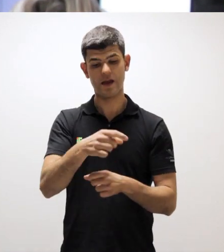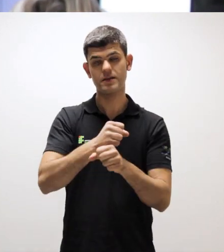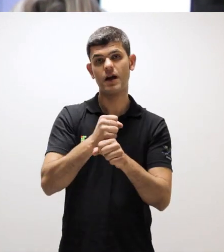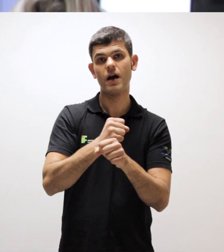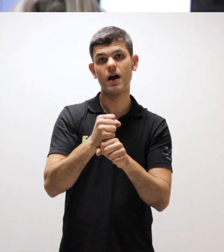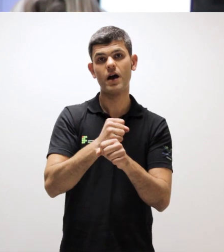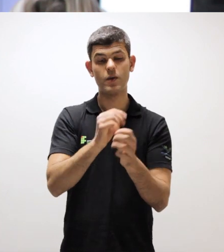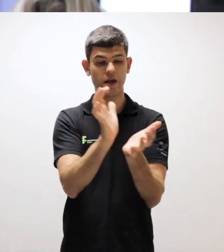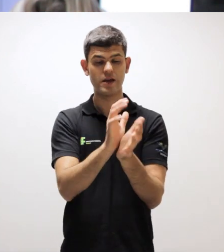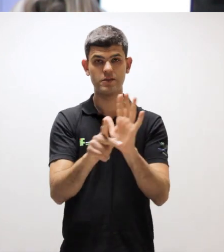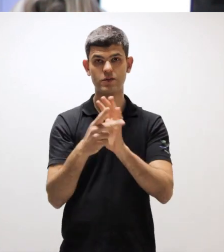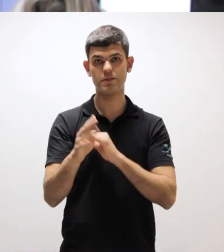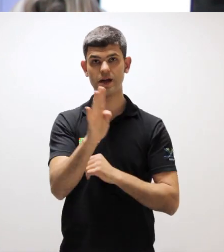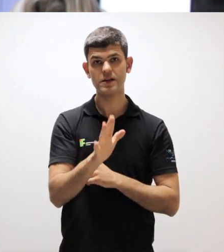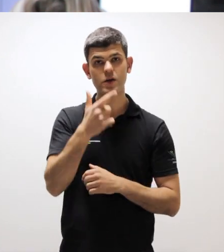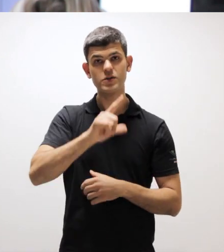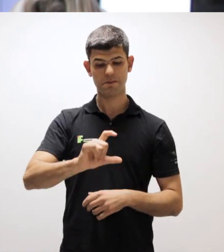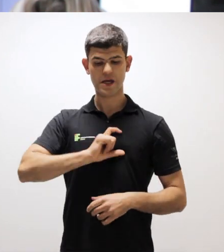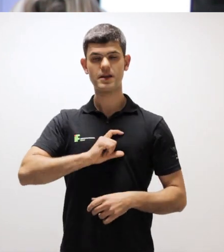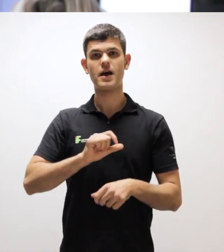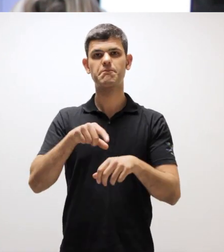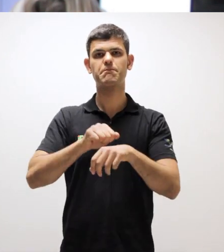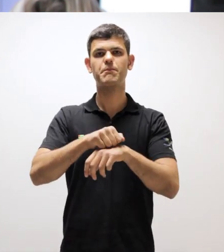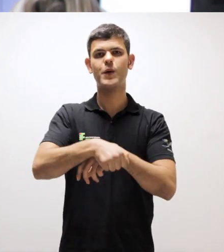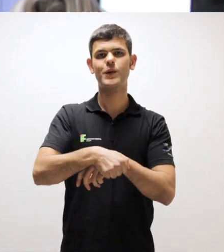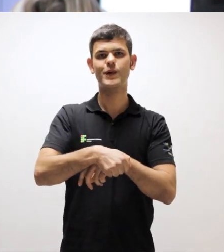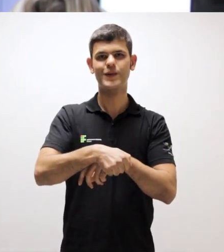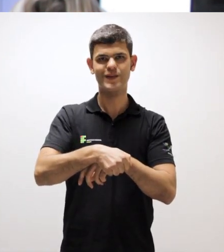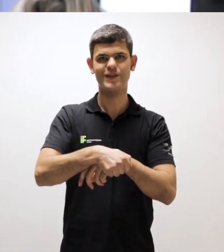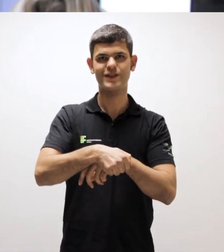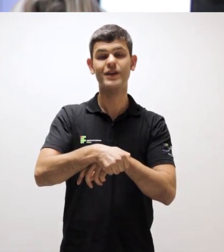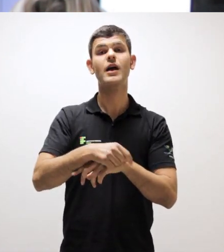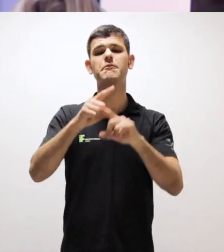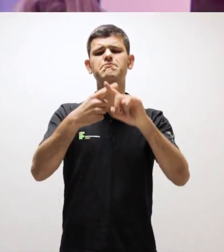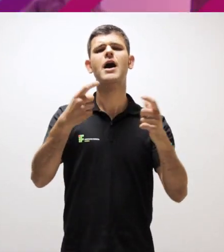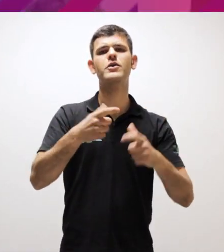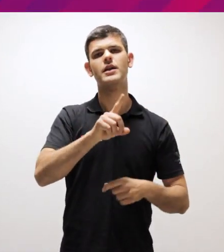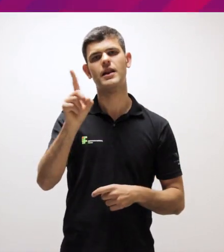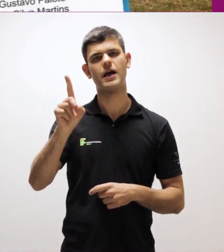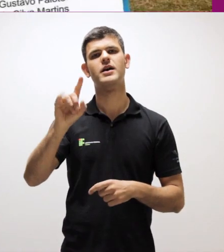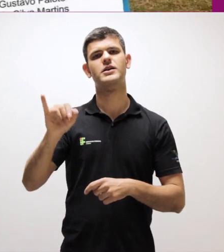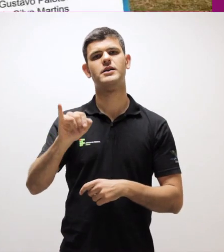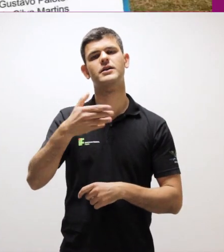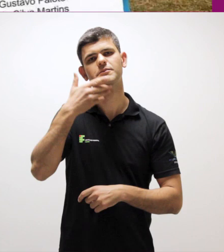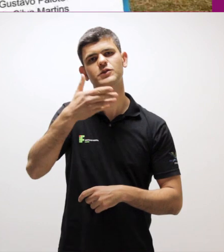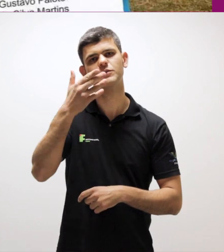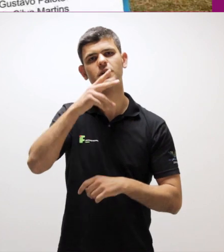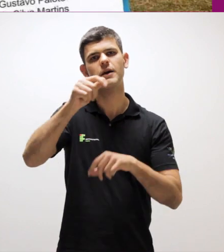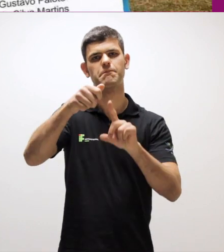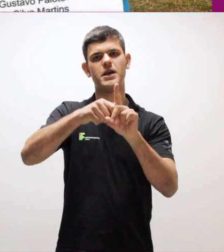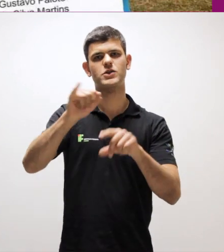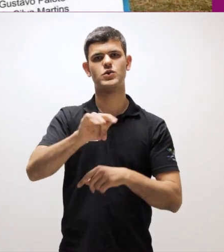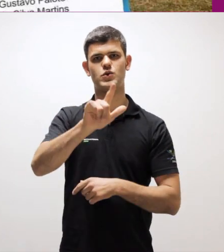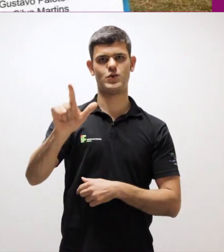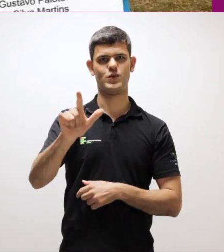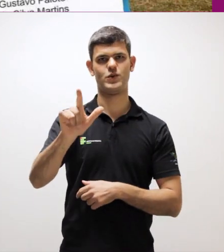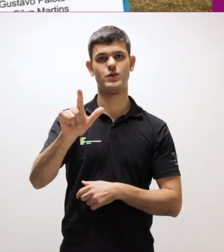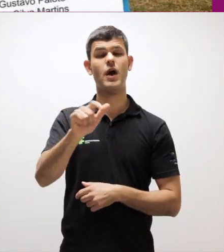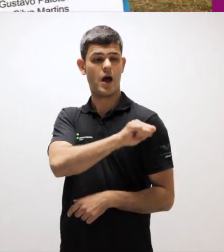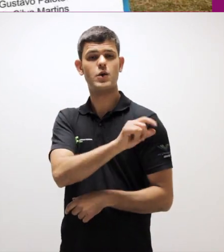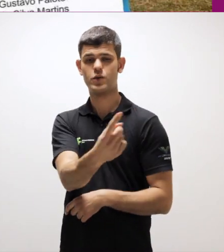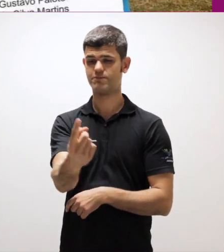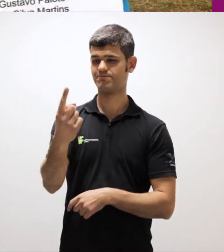Nesse ano, a equipe brasileira conquistou a medalha de bronze. A competição foi realizada em julho, na República Tcheca.